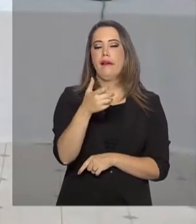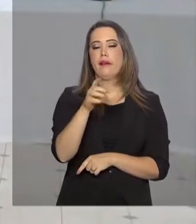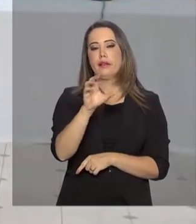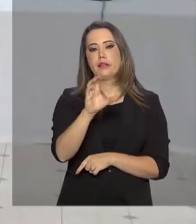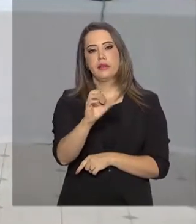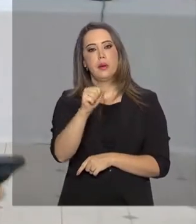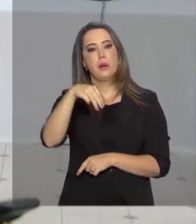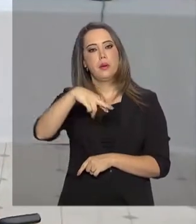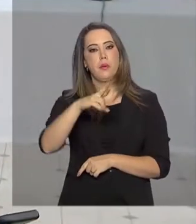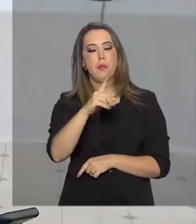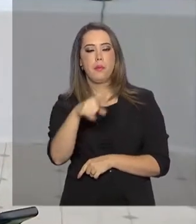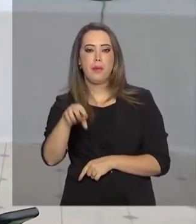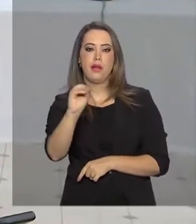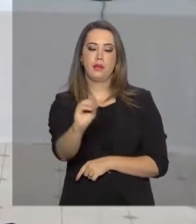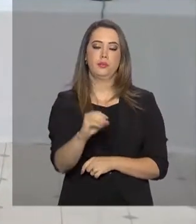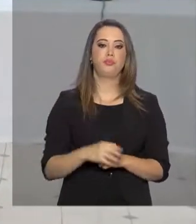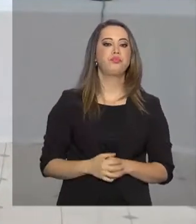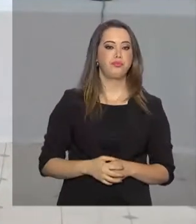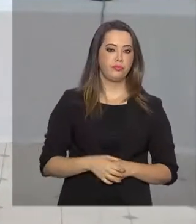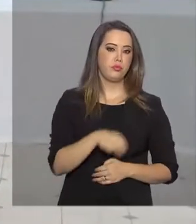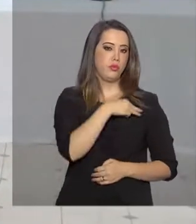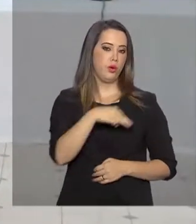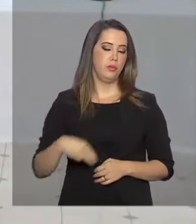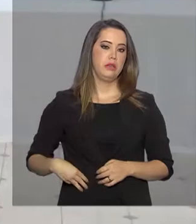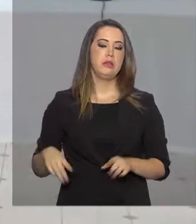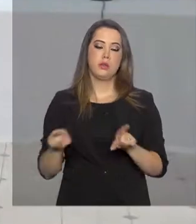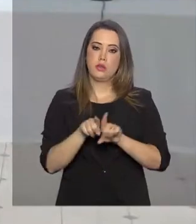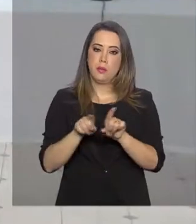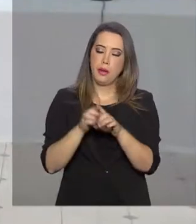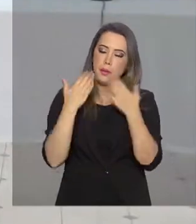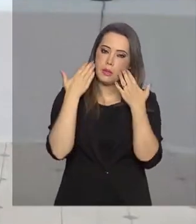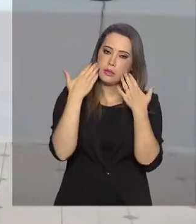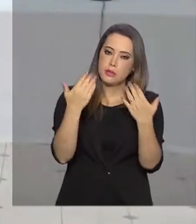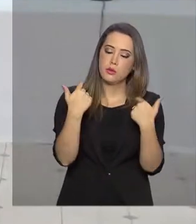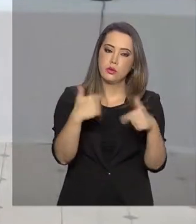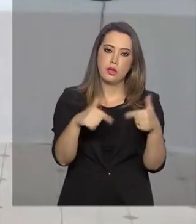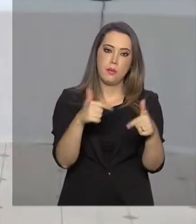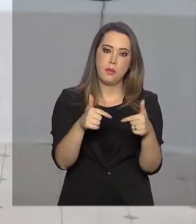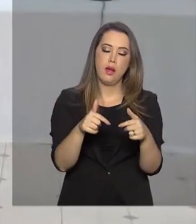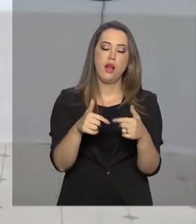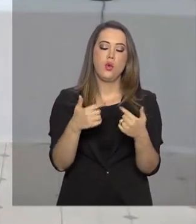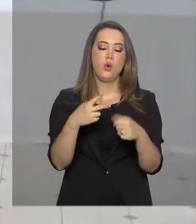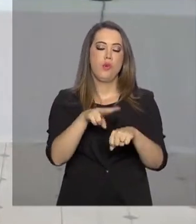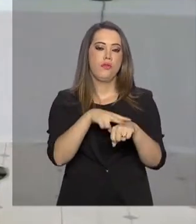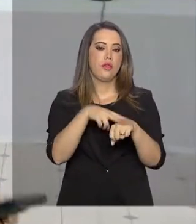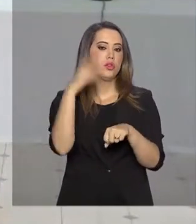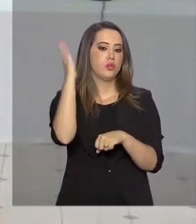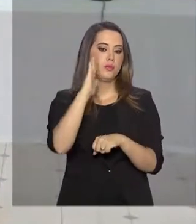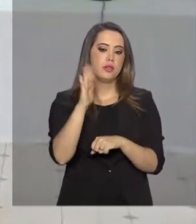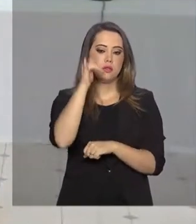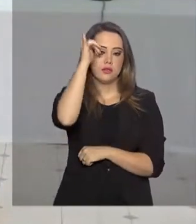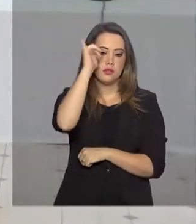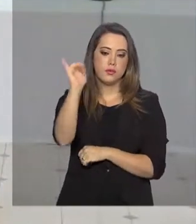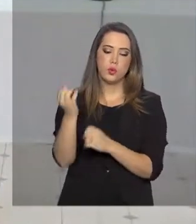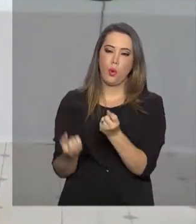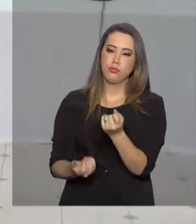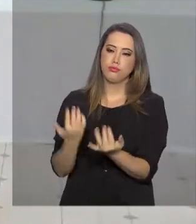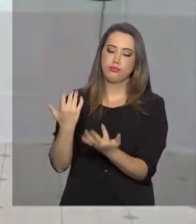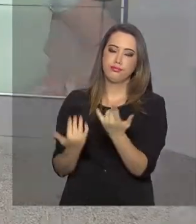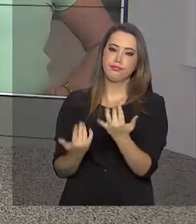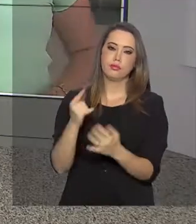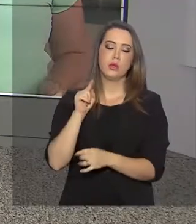Azevedo também vai apresentar o balanço da Operação Verde Brasil, que combateu incêndios florestais lá na floresta amazônica.